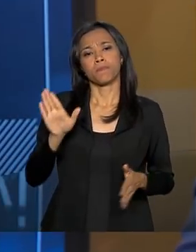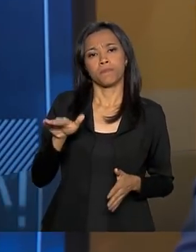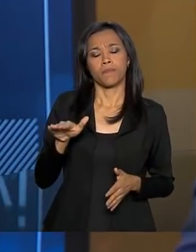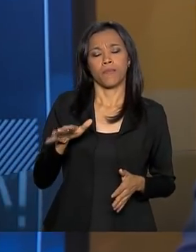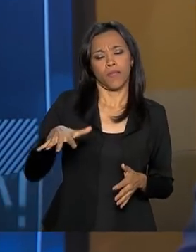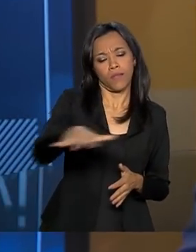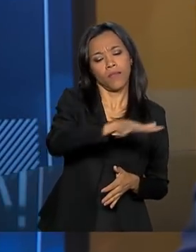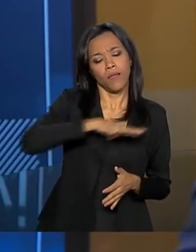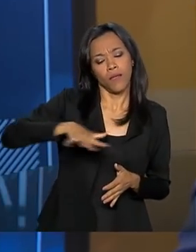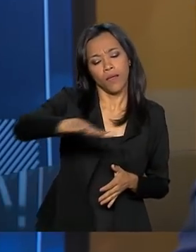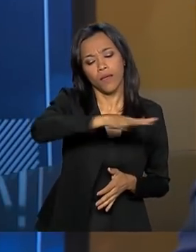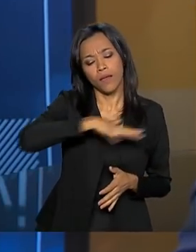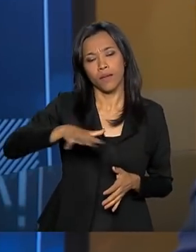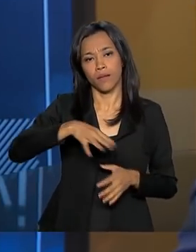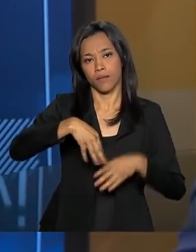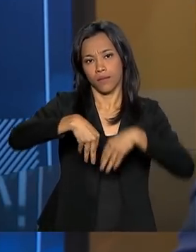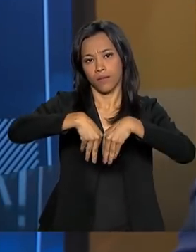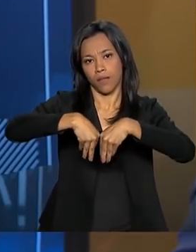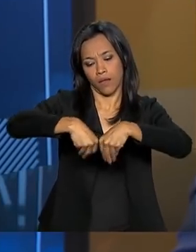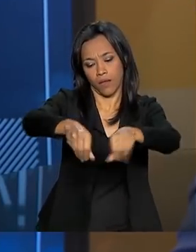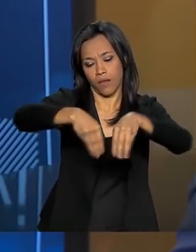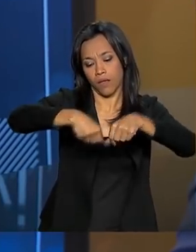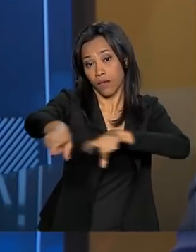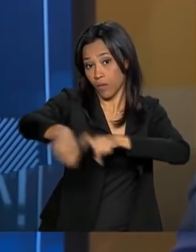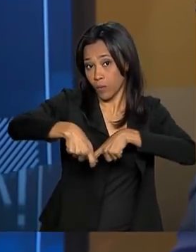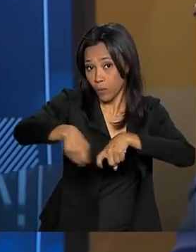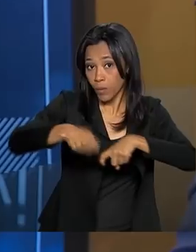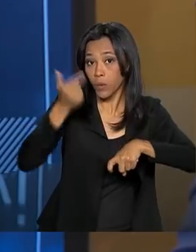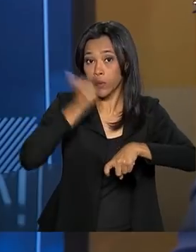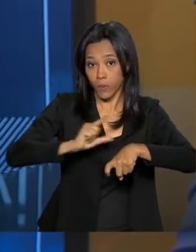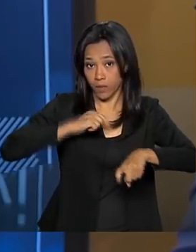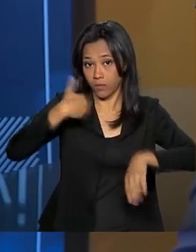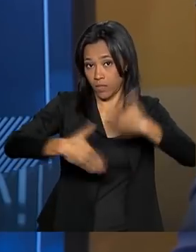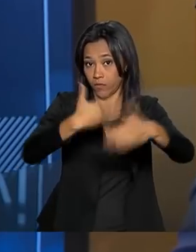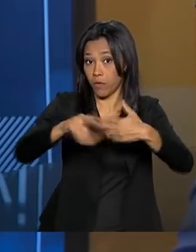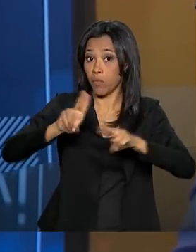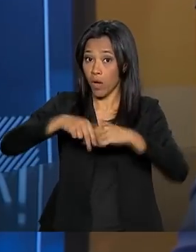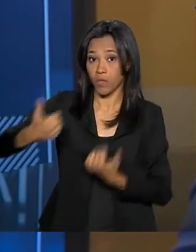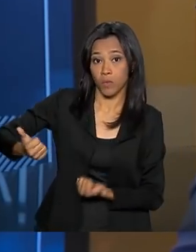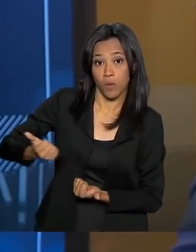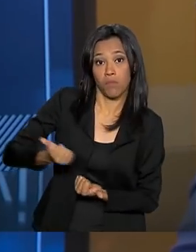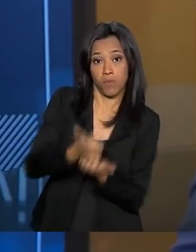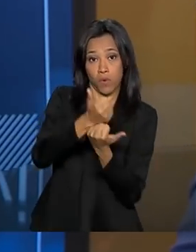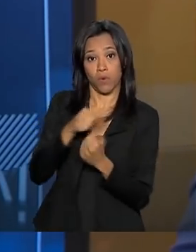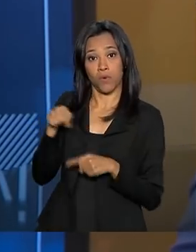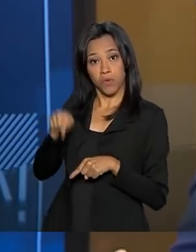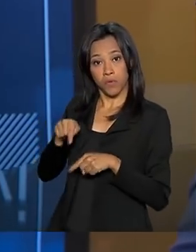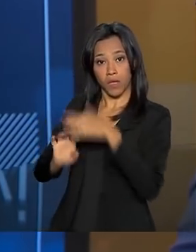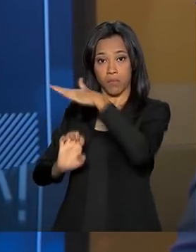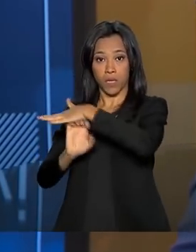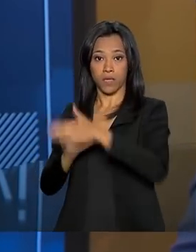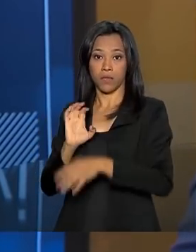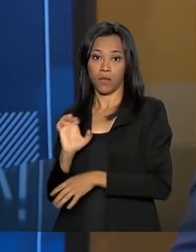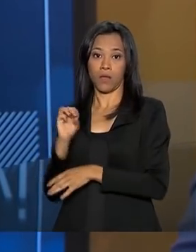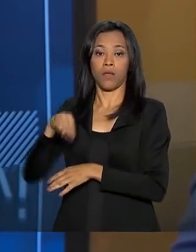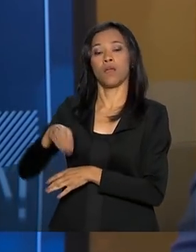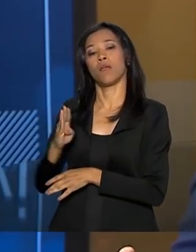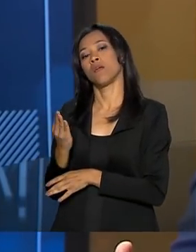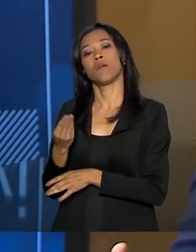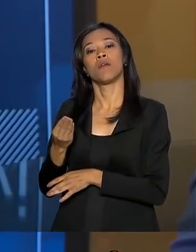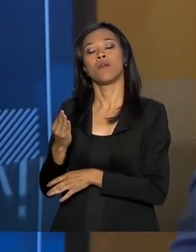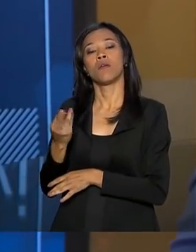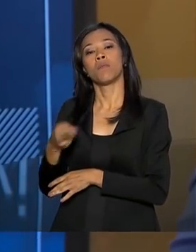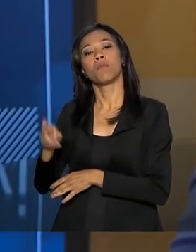agrícola no Brasil, ele só se desenvolveu também por conta da Embrapa, claro, dessa questão da tecnologia, mas também porque o